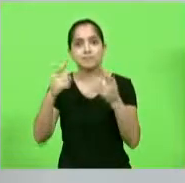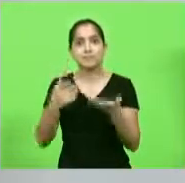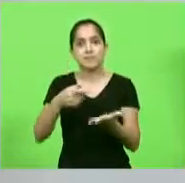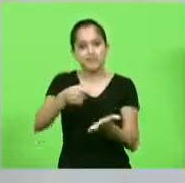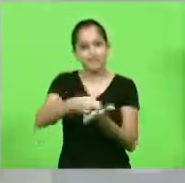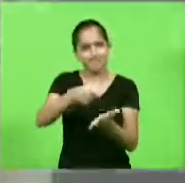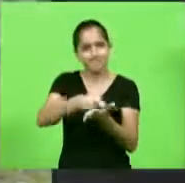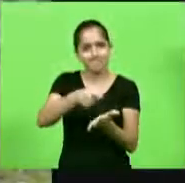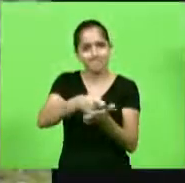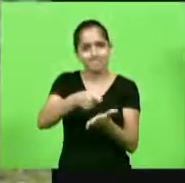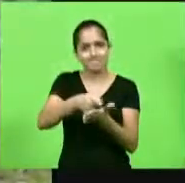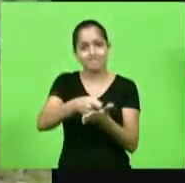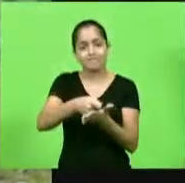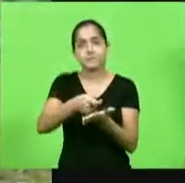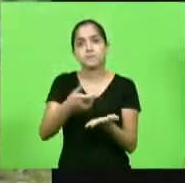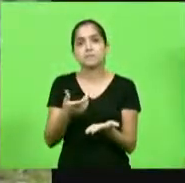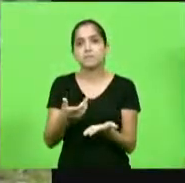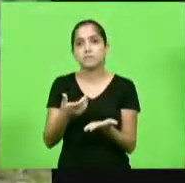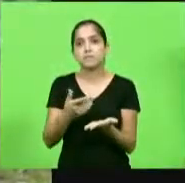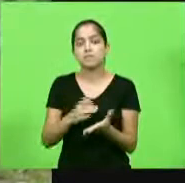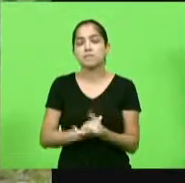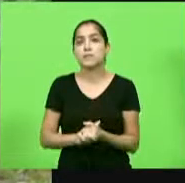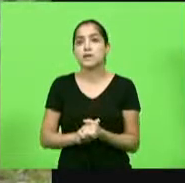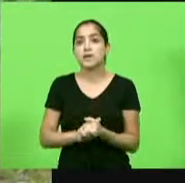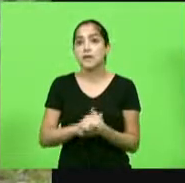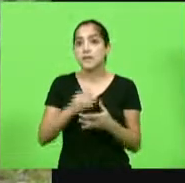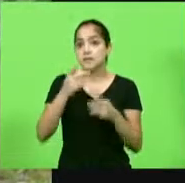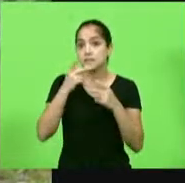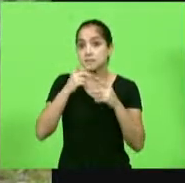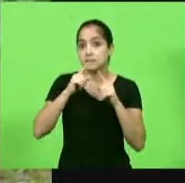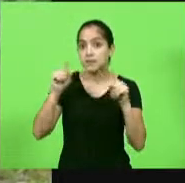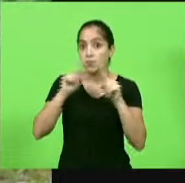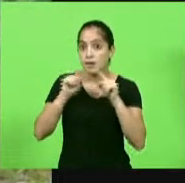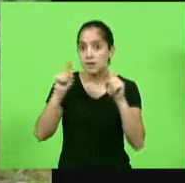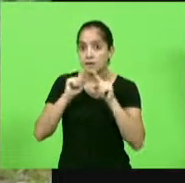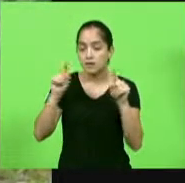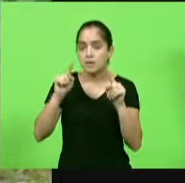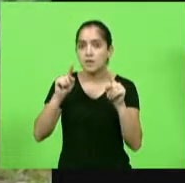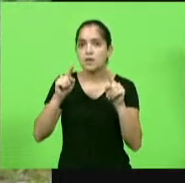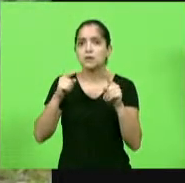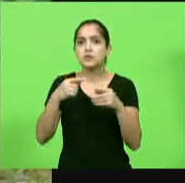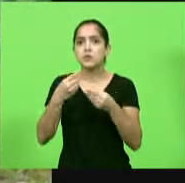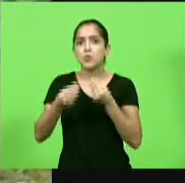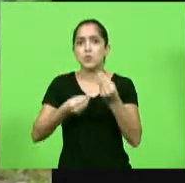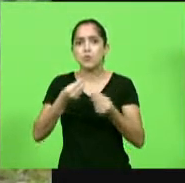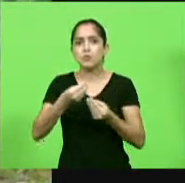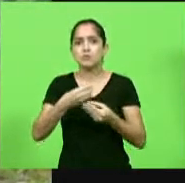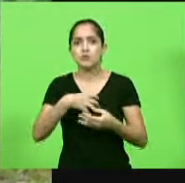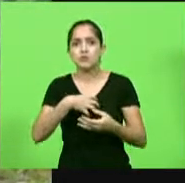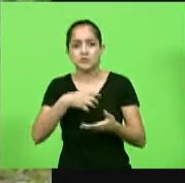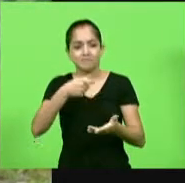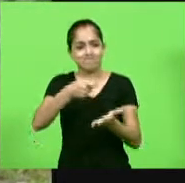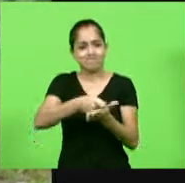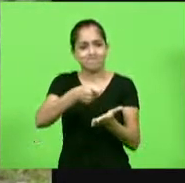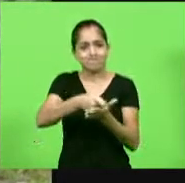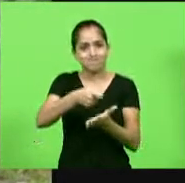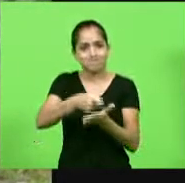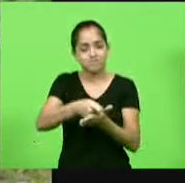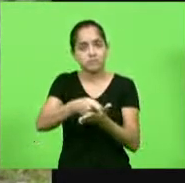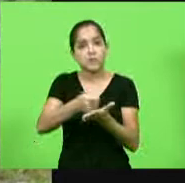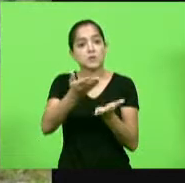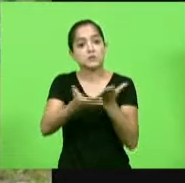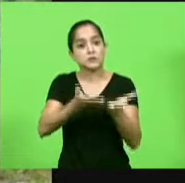truculenta, pode colocar a imagem de volta, estão reclamando da forma truculenta, que estão sendo